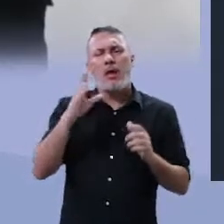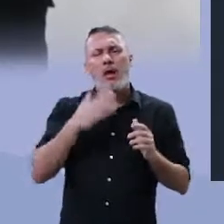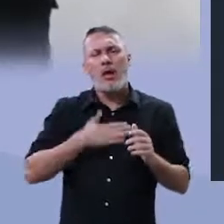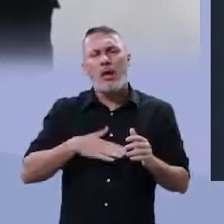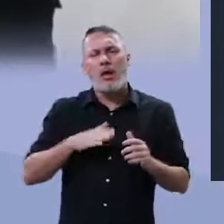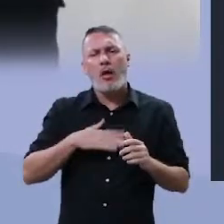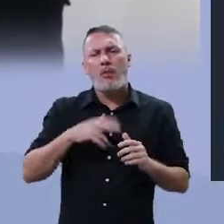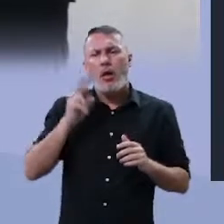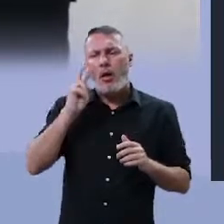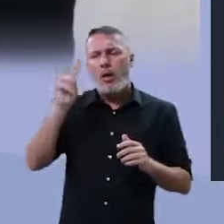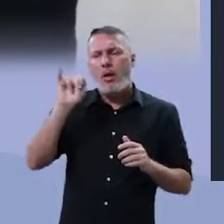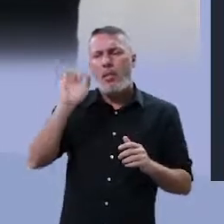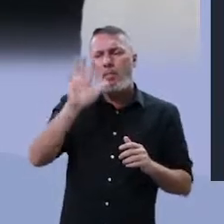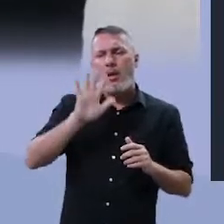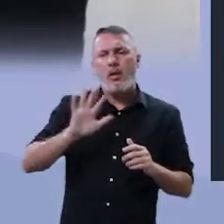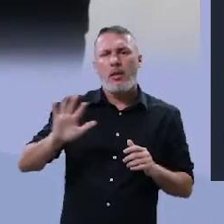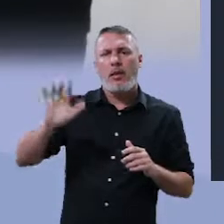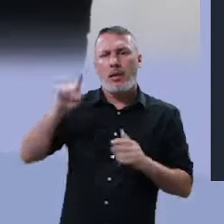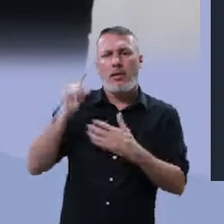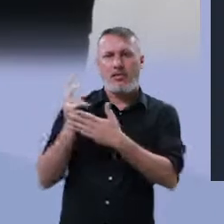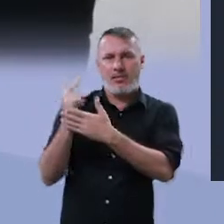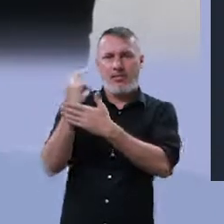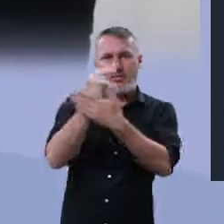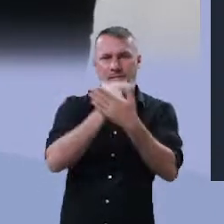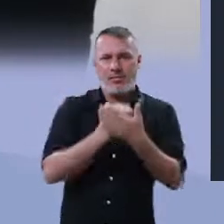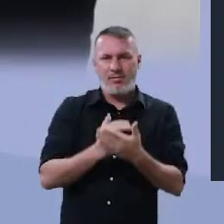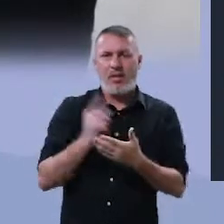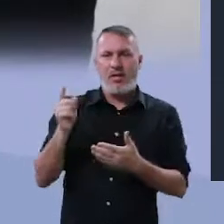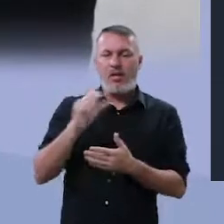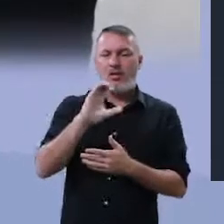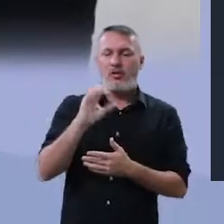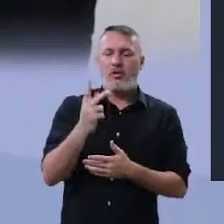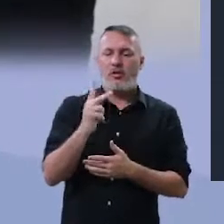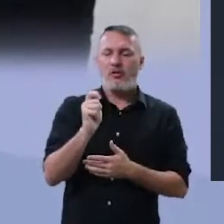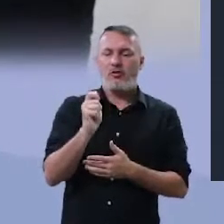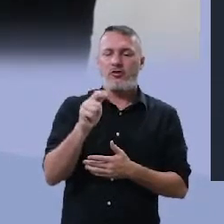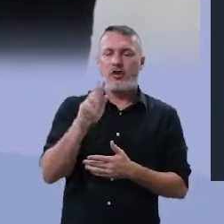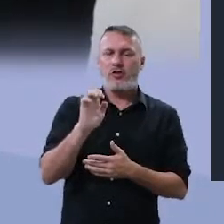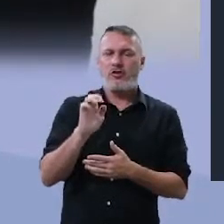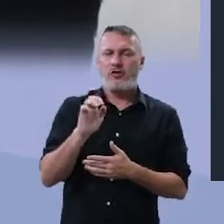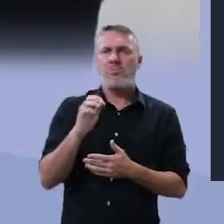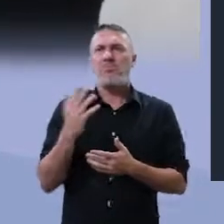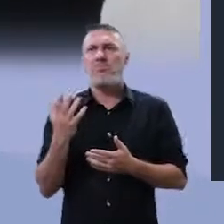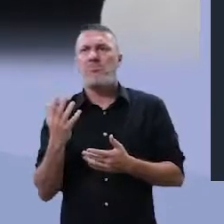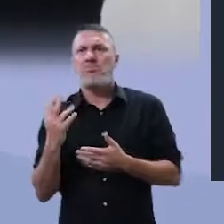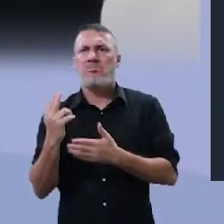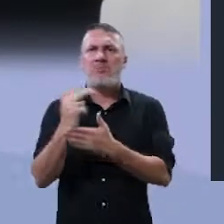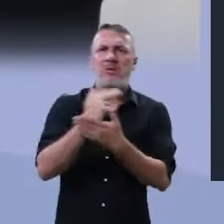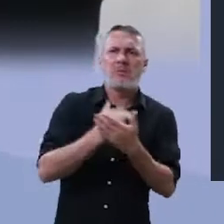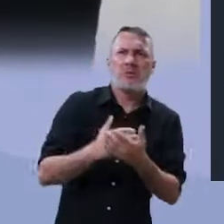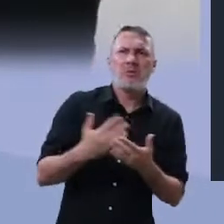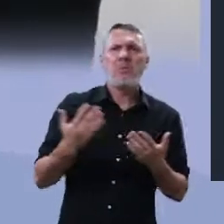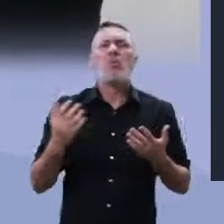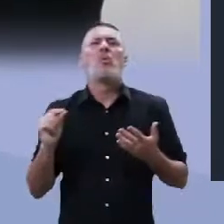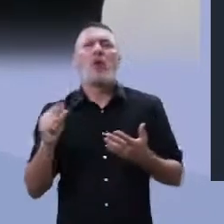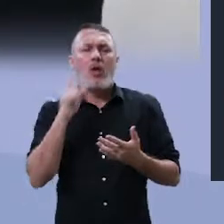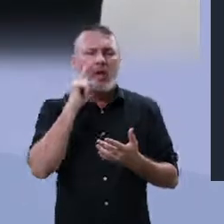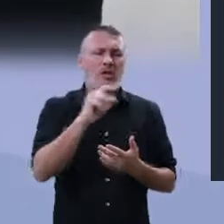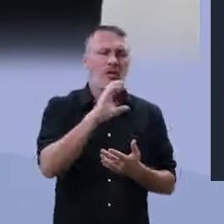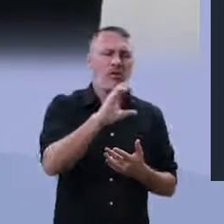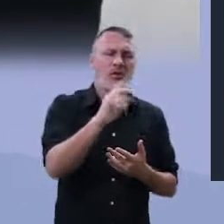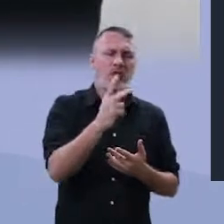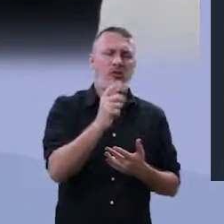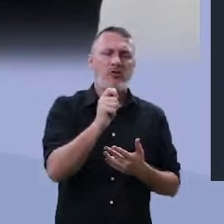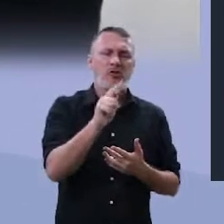com carinho, nessa charge. Isso é uma charge? Ou é um cartum? Gina, o que é